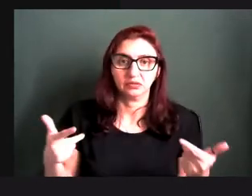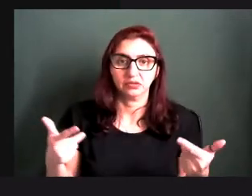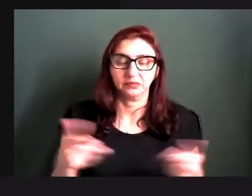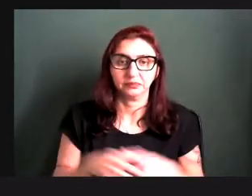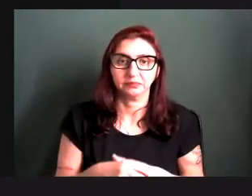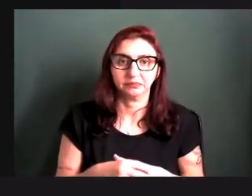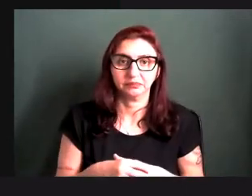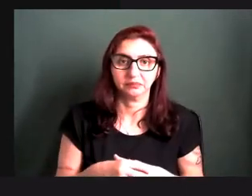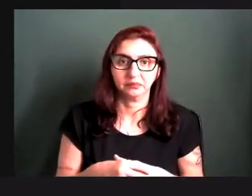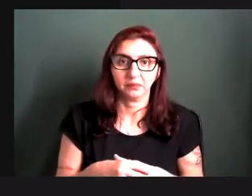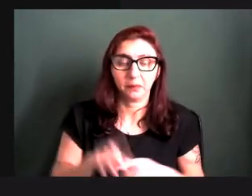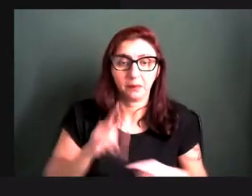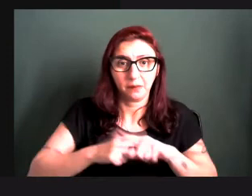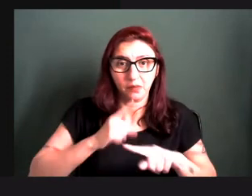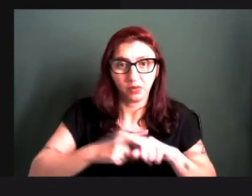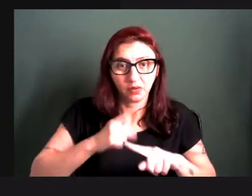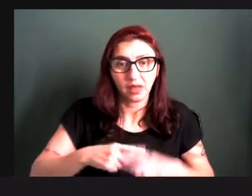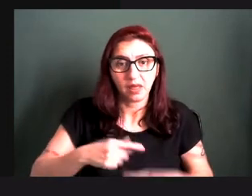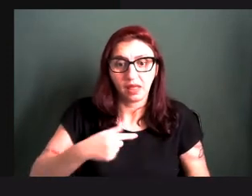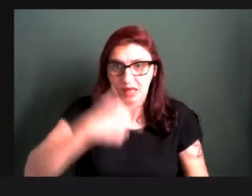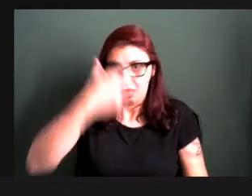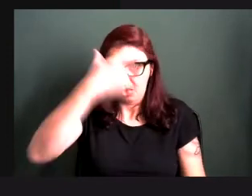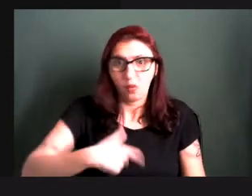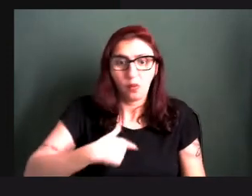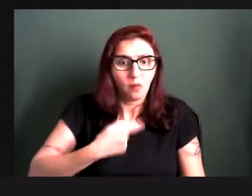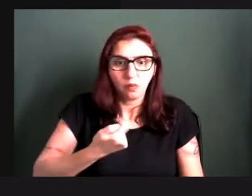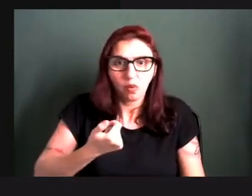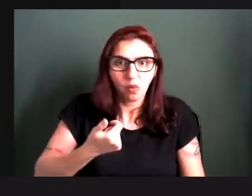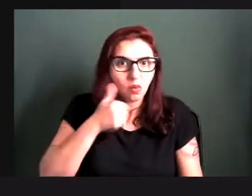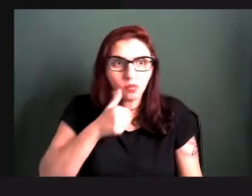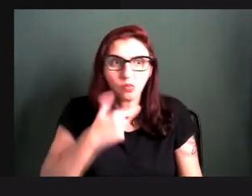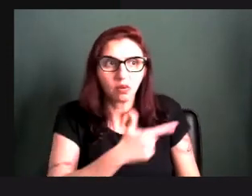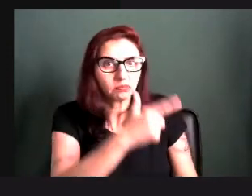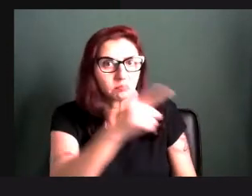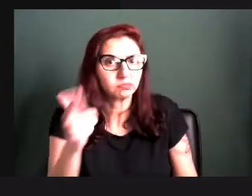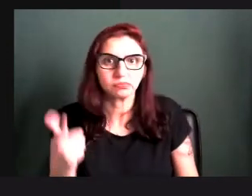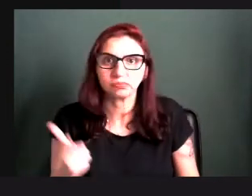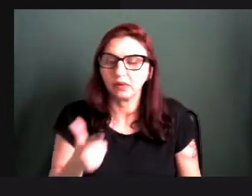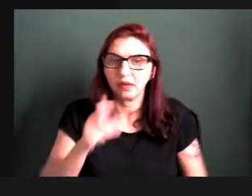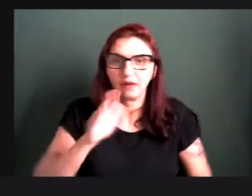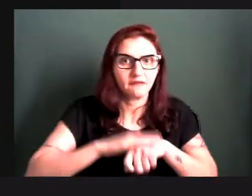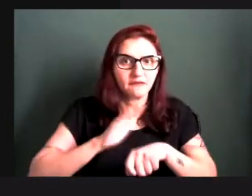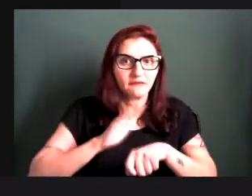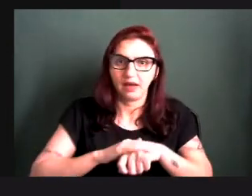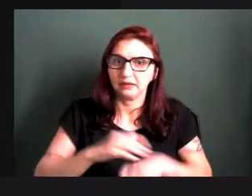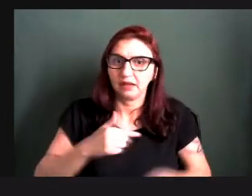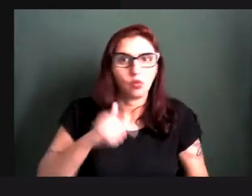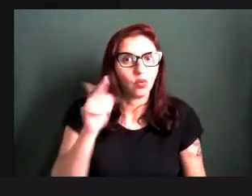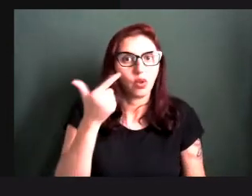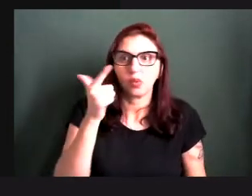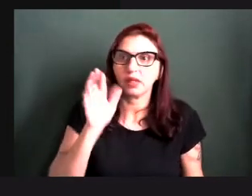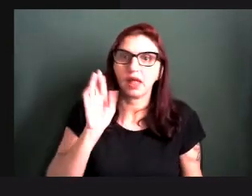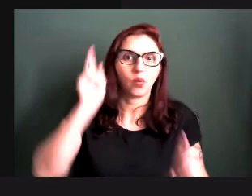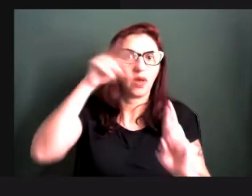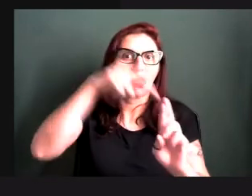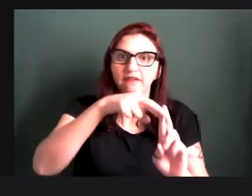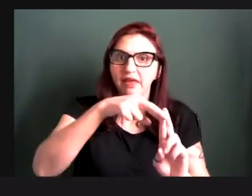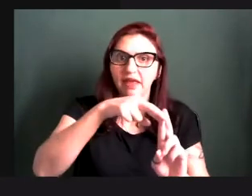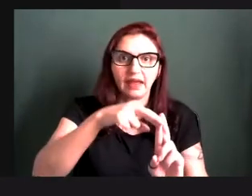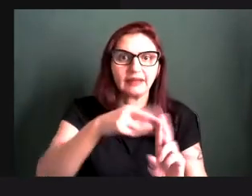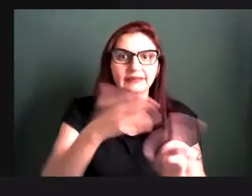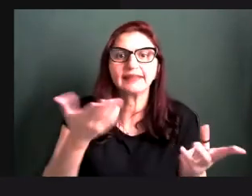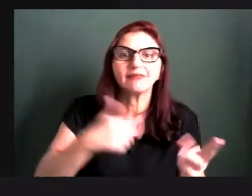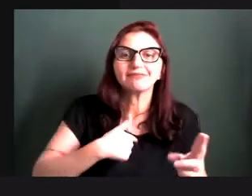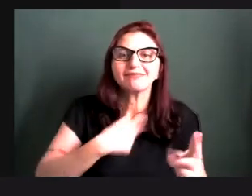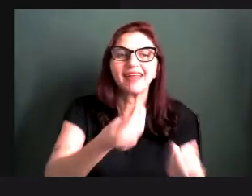porque eu sou uma das poucas mulheres que fazem isso aqui na Baixada Santista, eu não tinha referência, eu não tenho referência ainda, né,